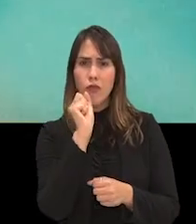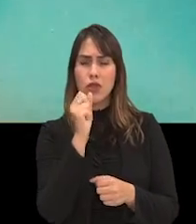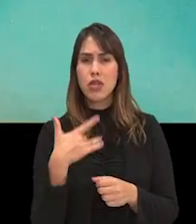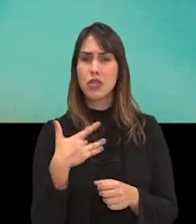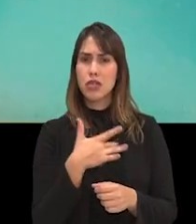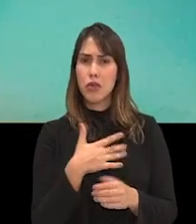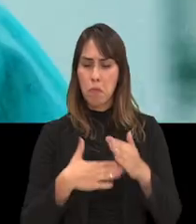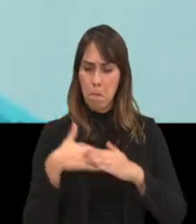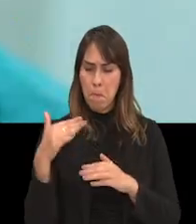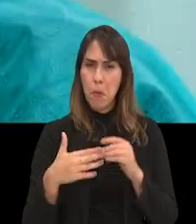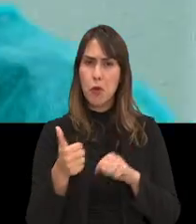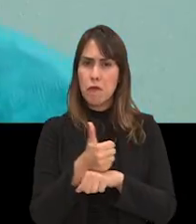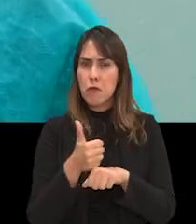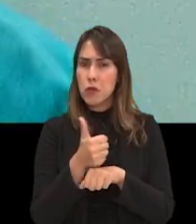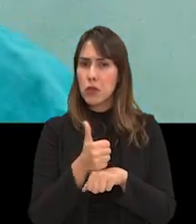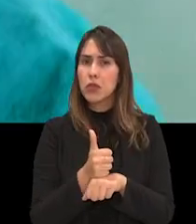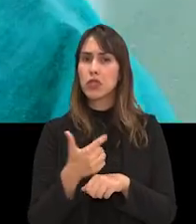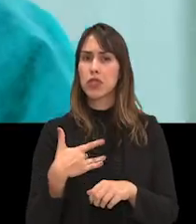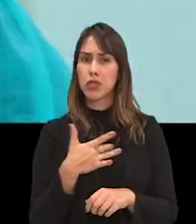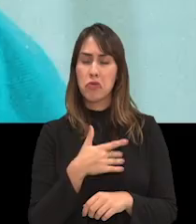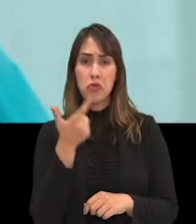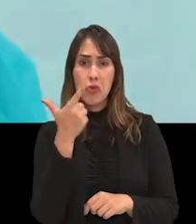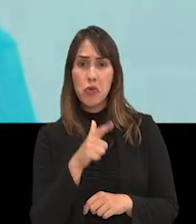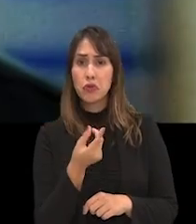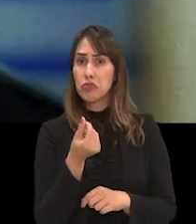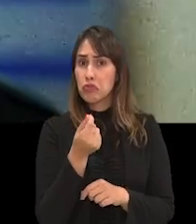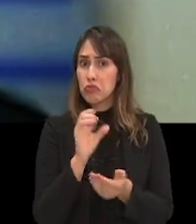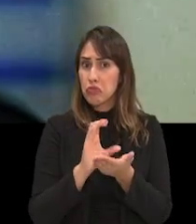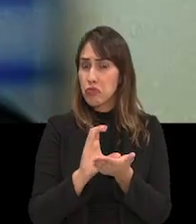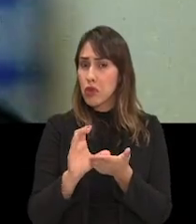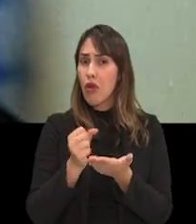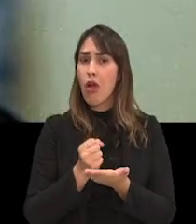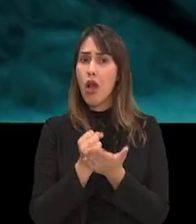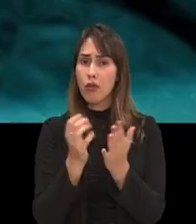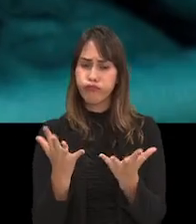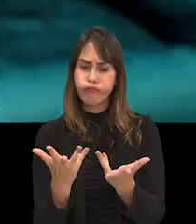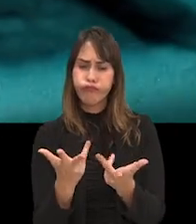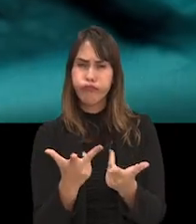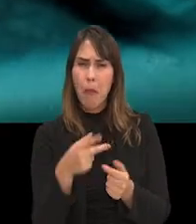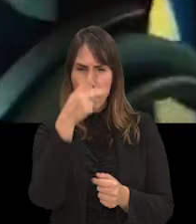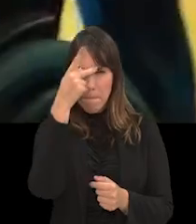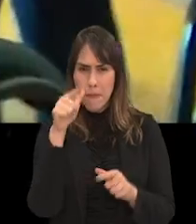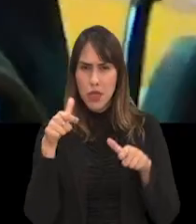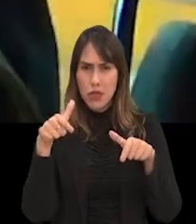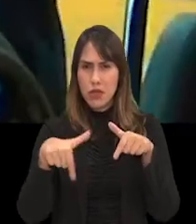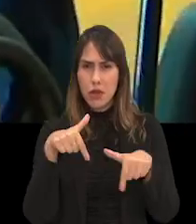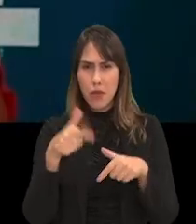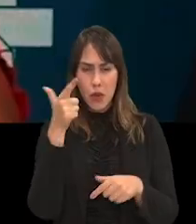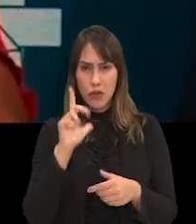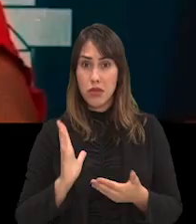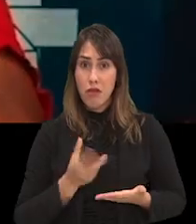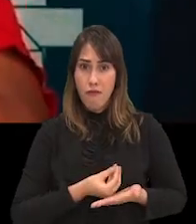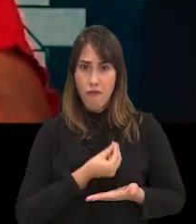dos municípios. E para os profissionais da saúde, criou um benefício financeiro para valorizar quem não mede esforços